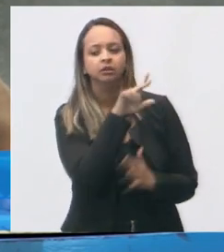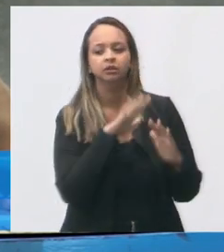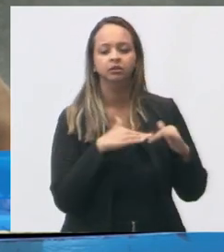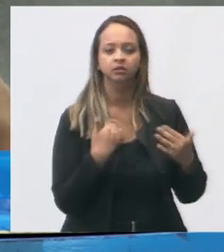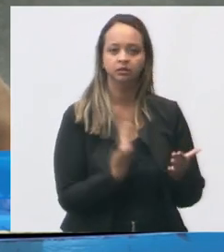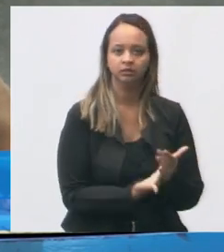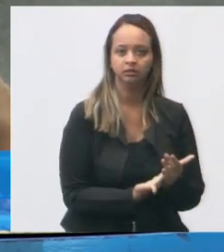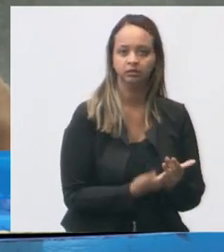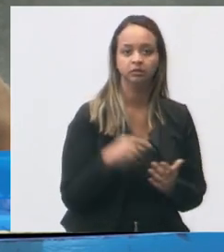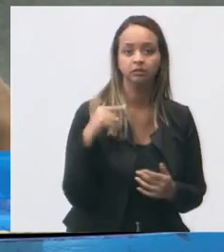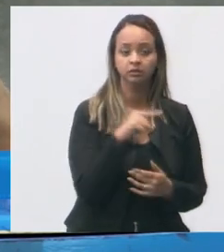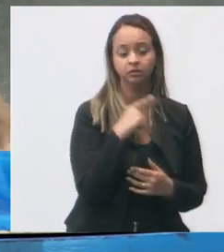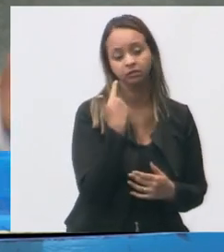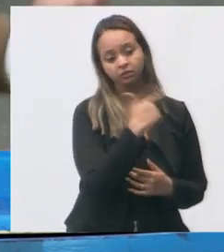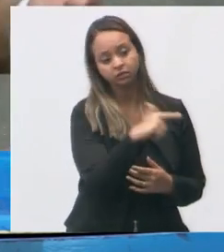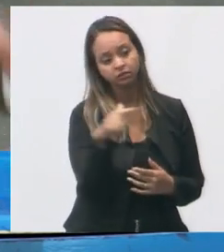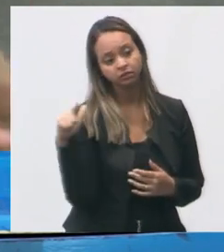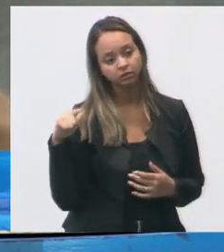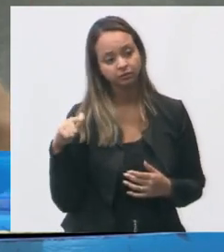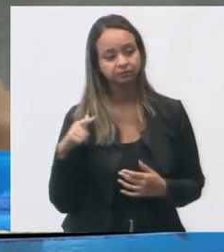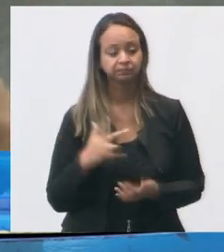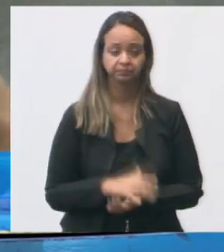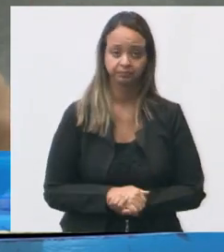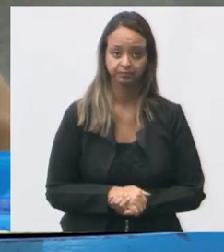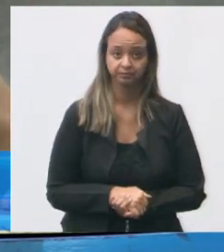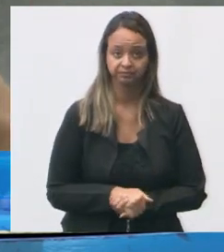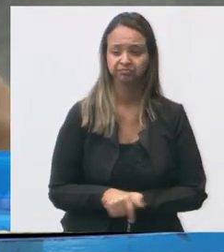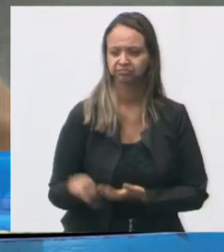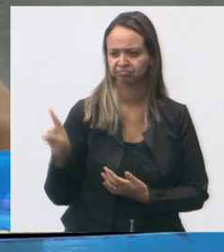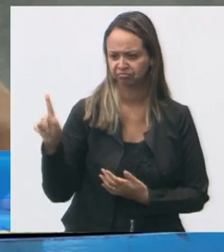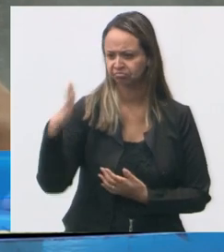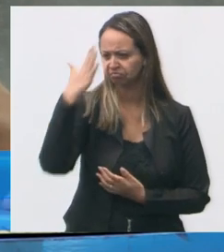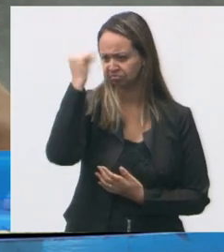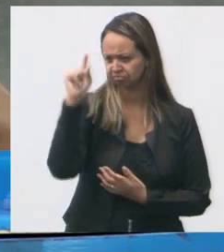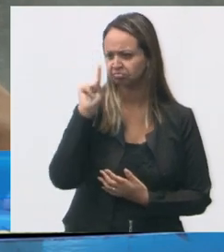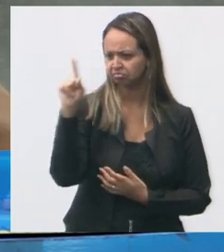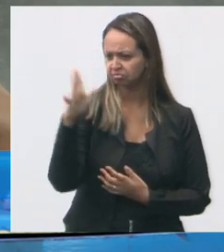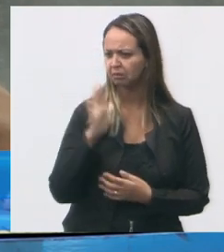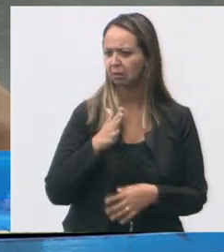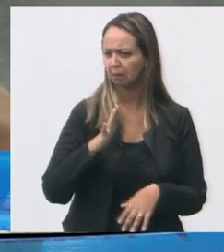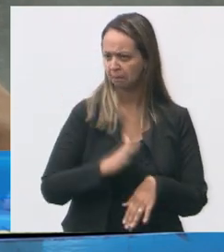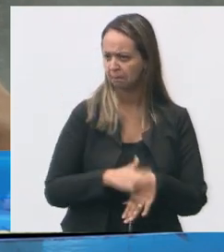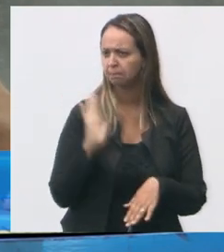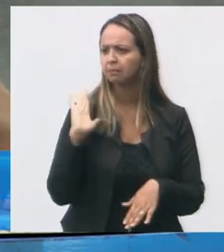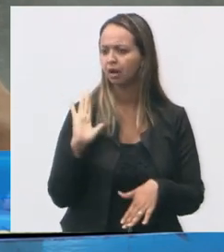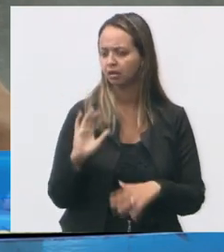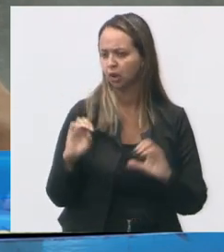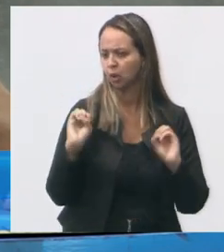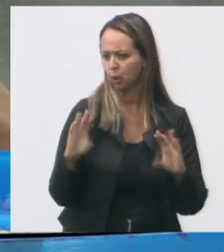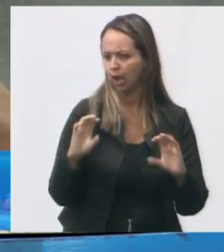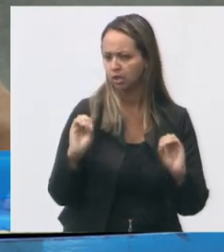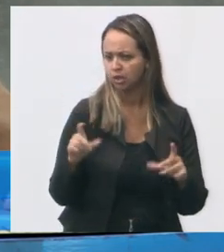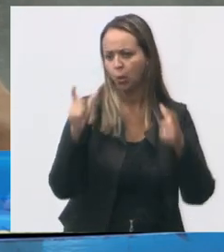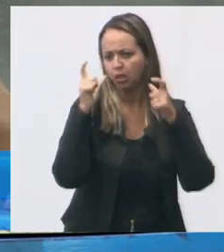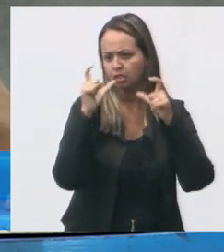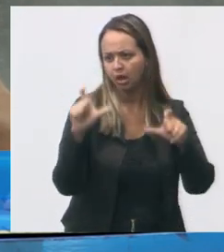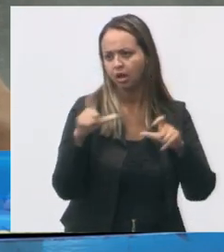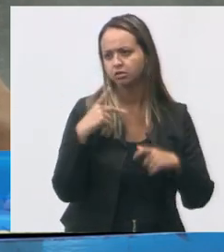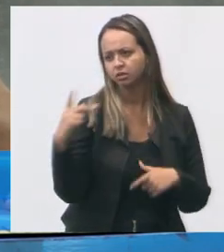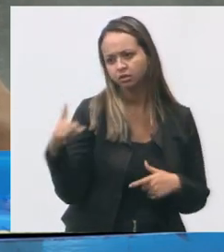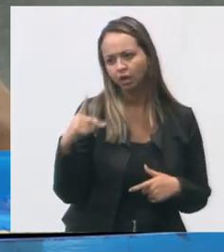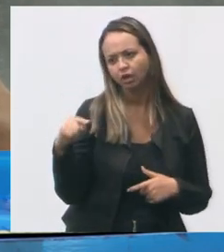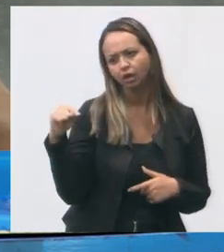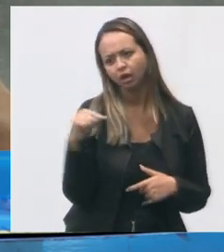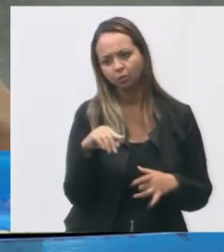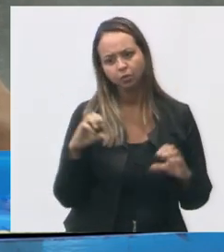e os demais. Mas eu vejo que ele tem uma vocação maior para essa questão da educação. Ele tem bastante interesse. e nós